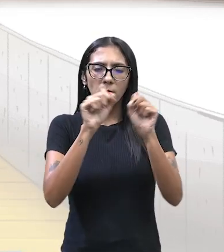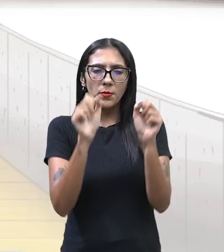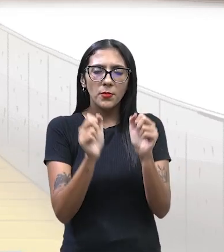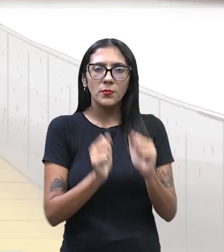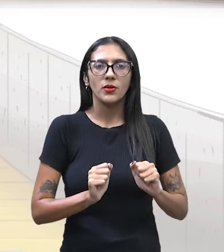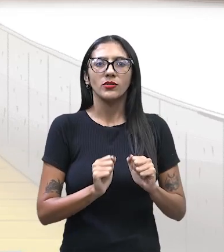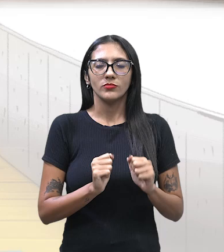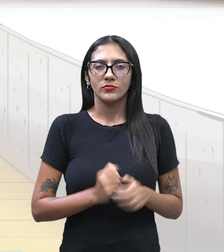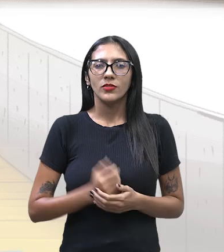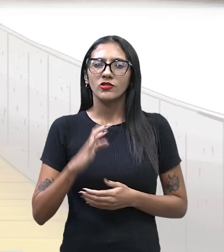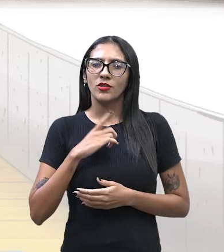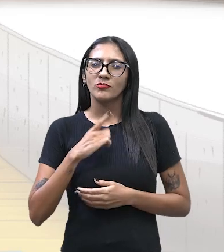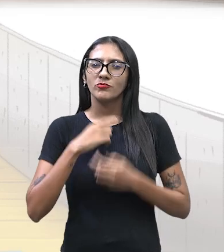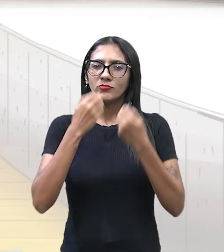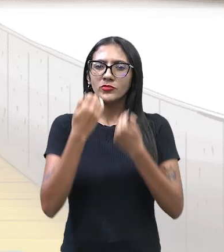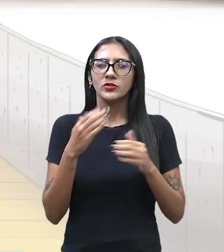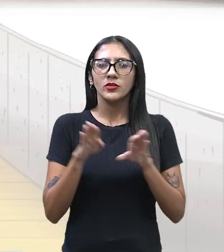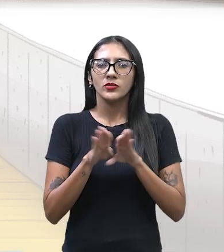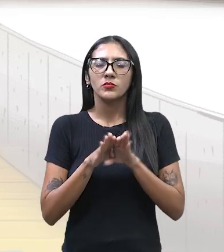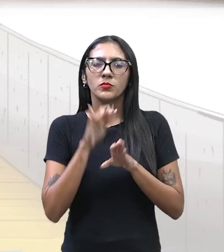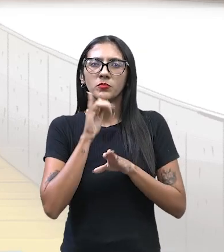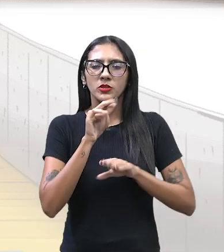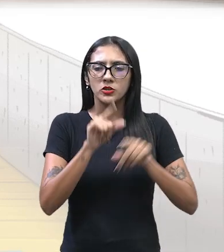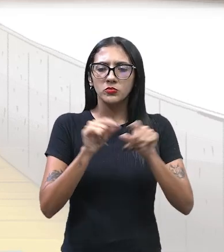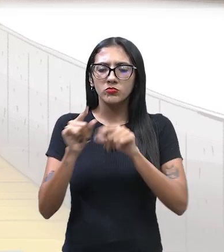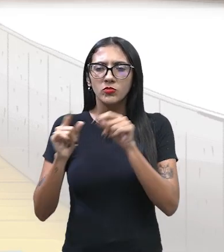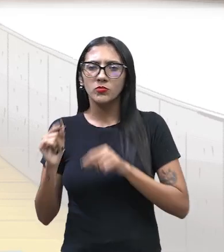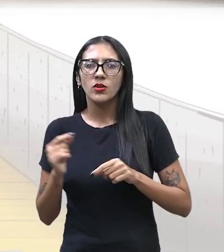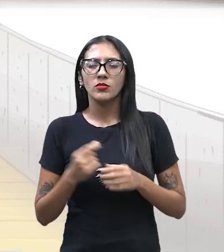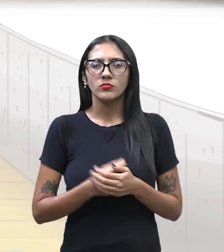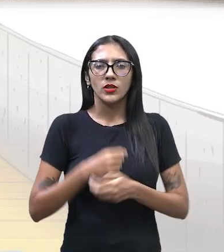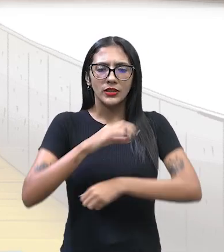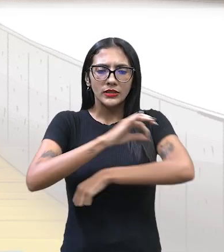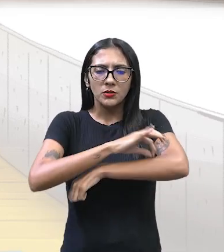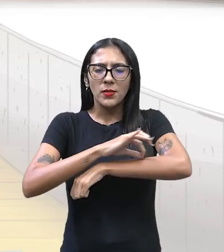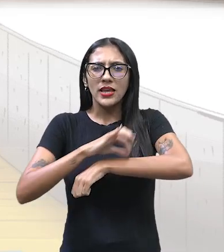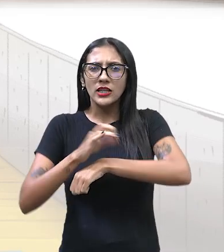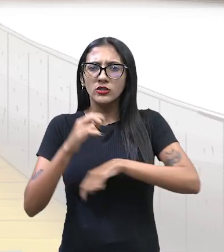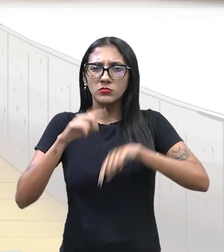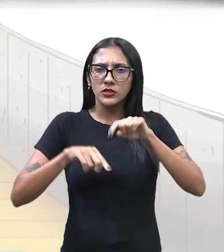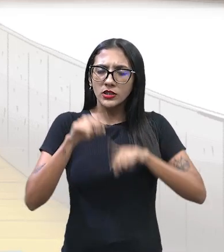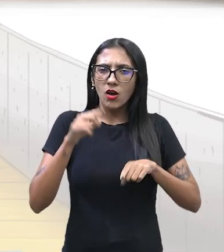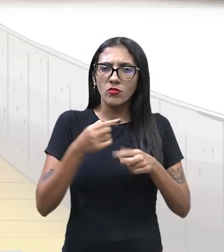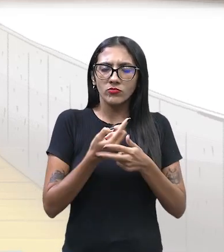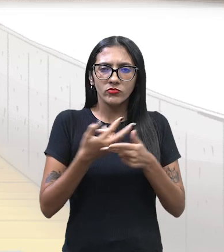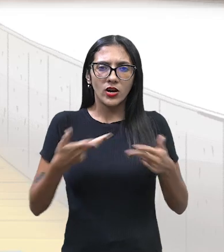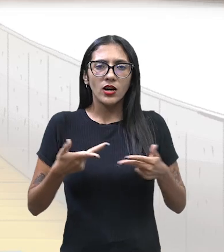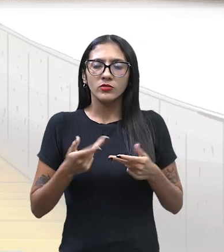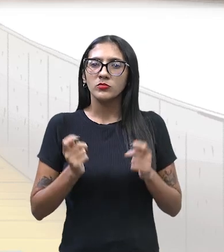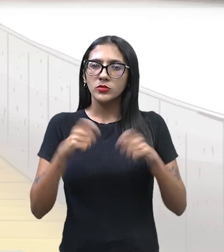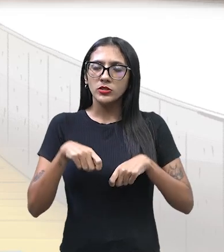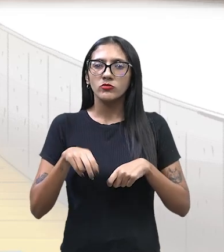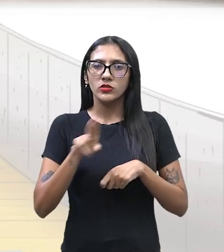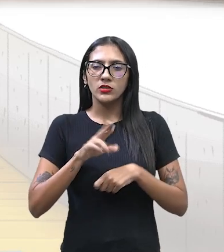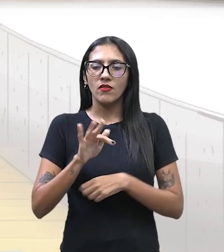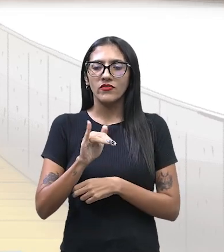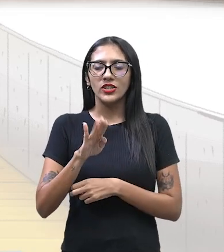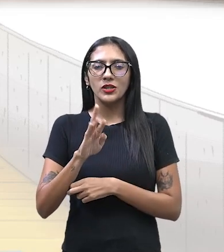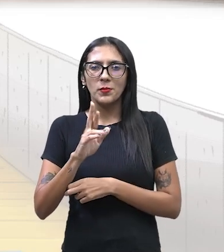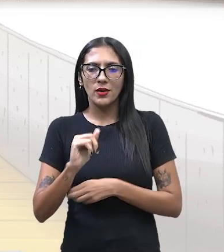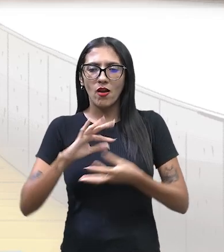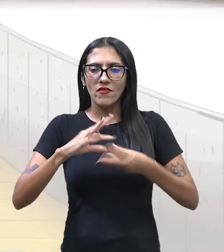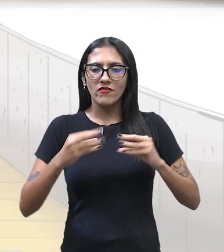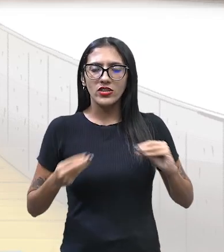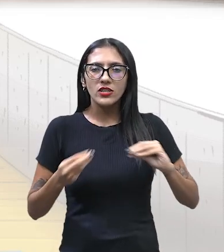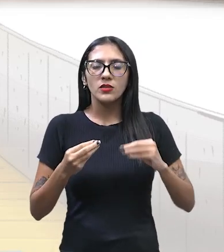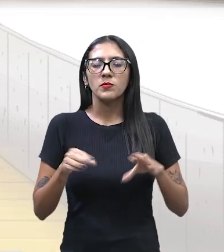nós comentamos até a questão da seleção das sementes. Sim. Que você vai produzir esse artesanato com fibras naturais, coletando